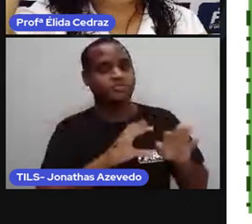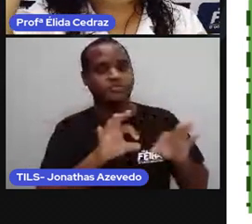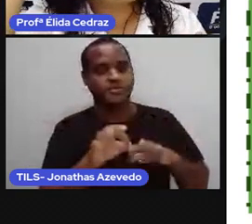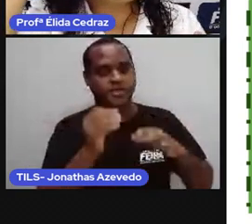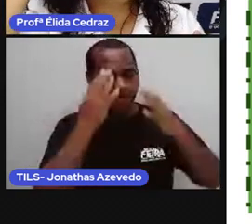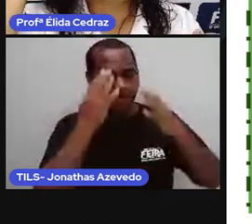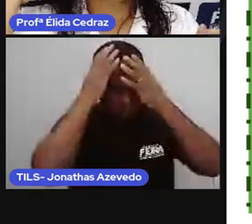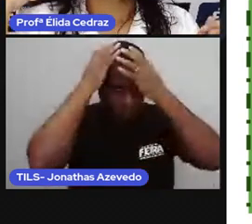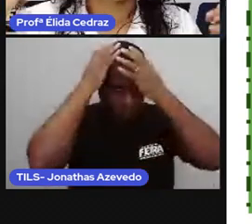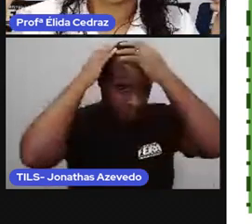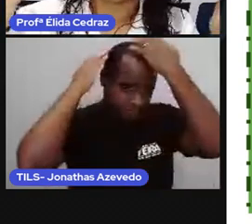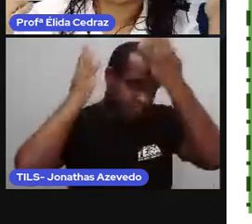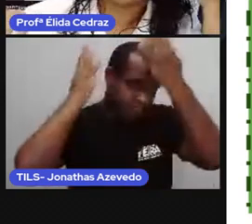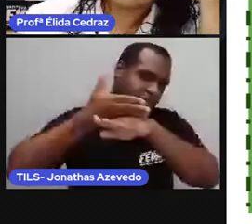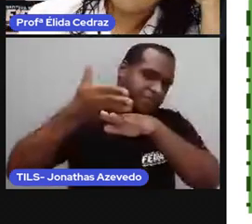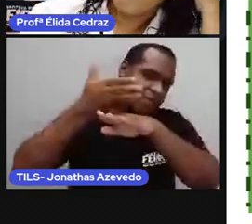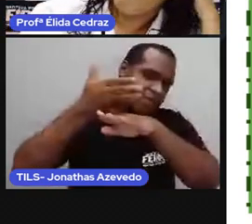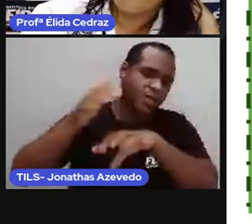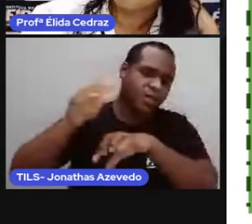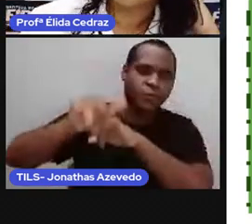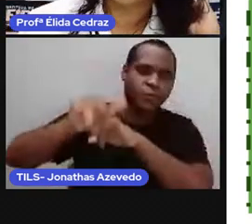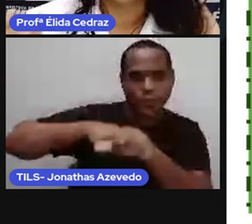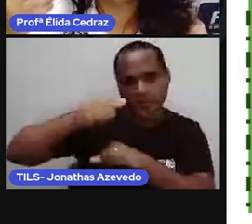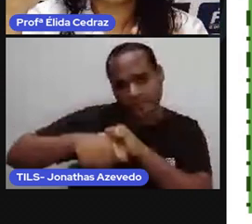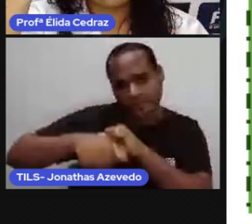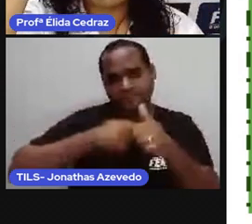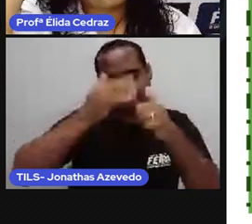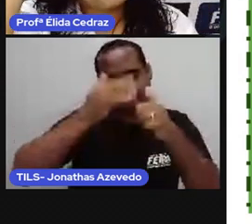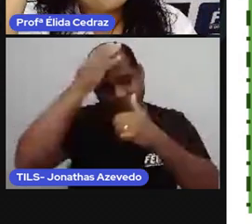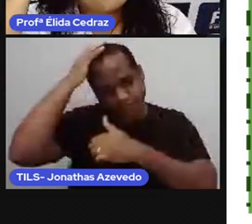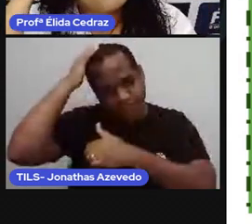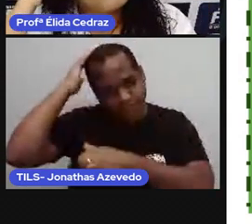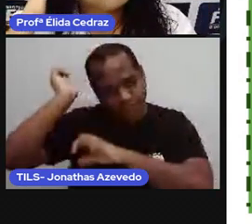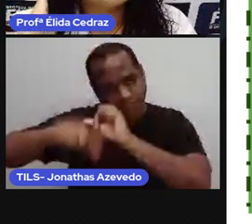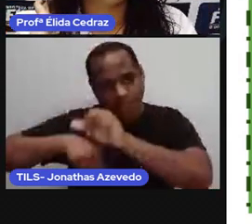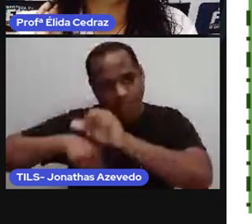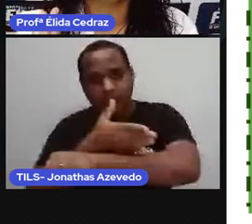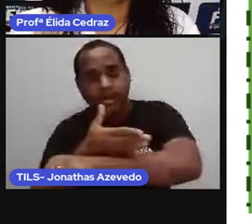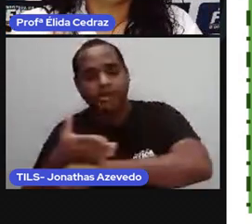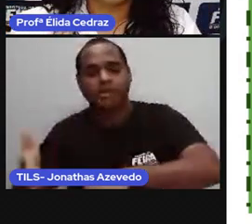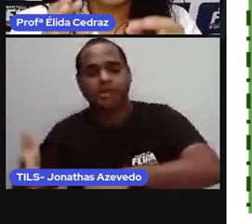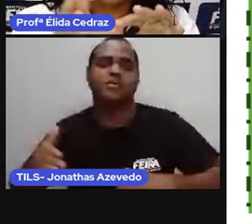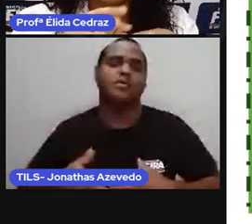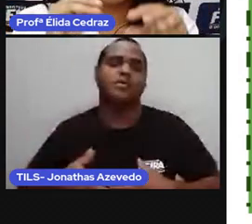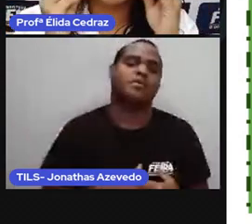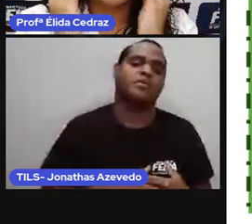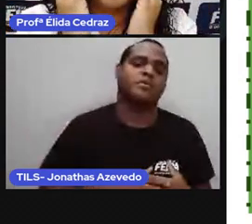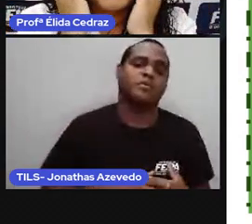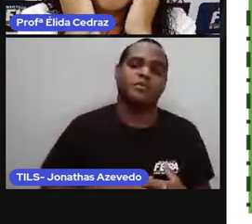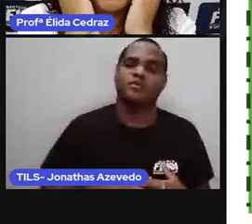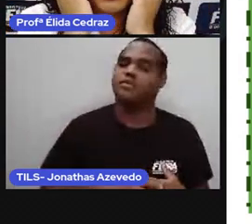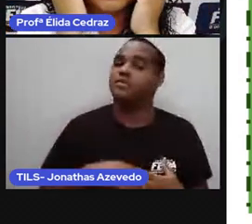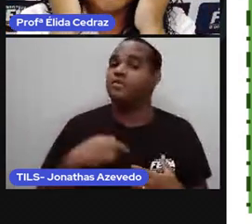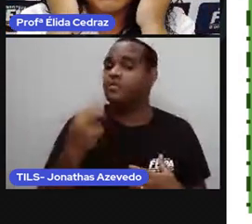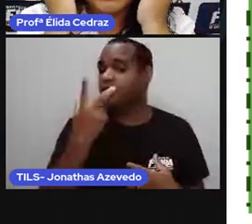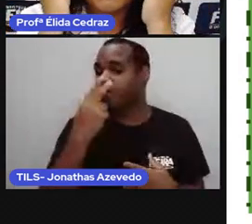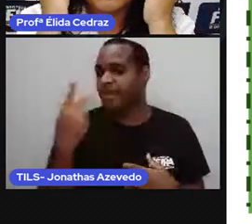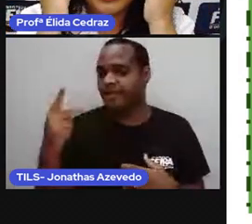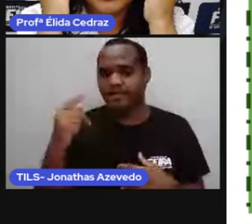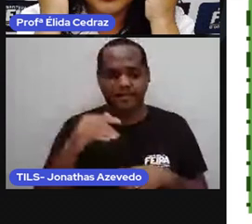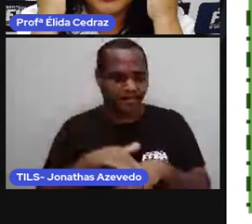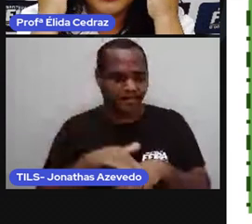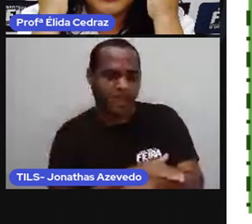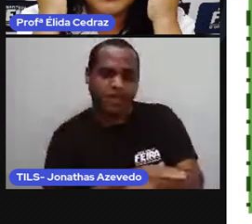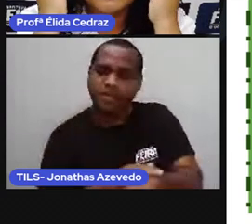cabelos começam a ficar grisalhos, ficar branco, a pele começa a ficar assim meio